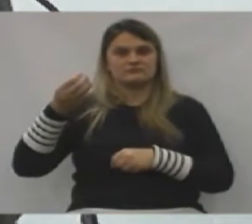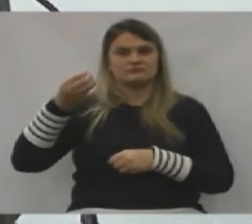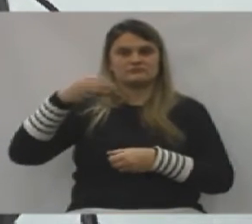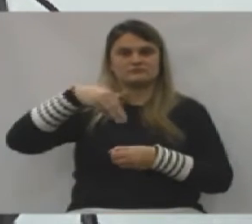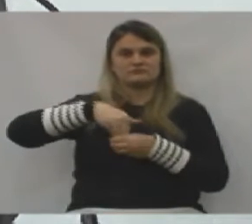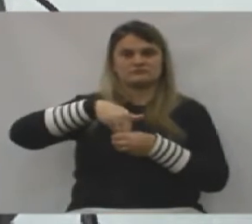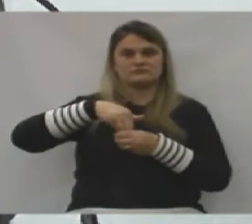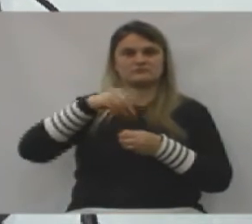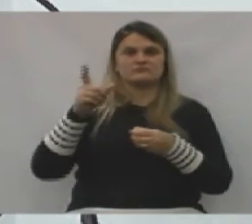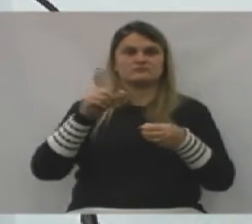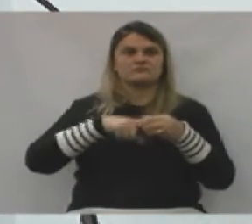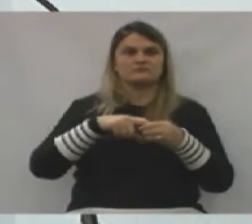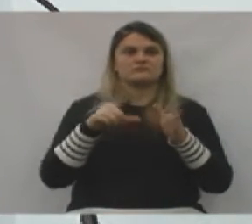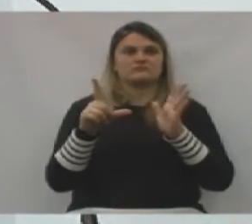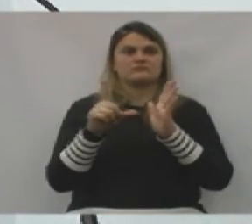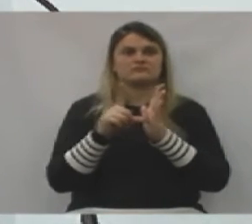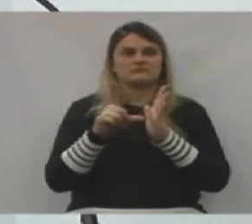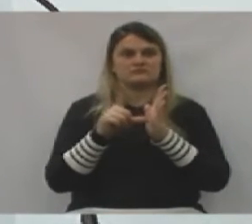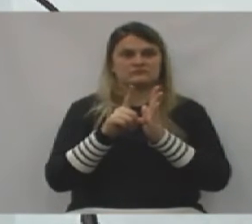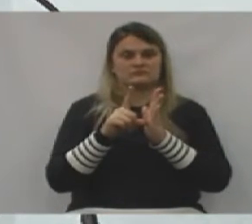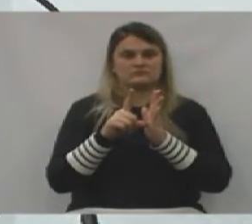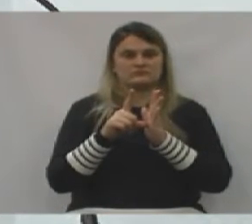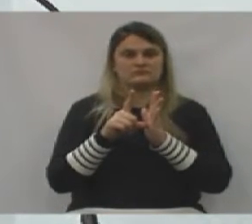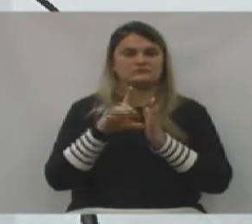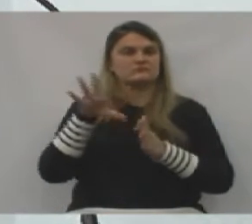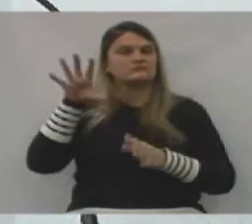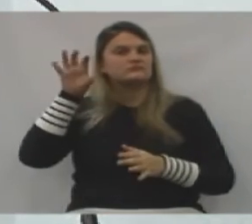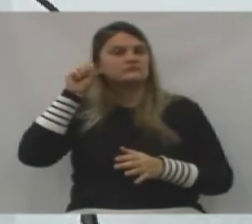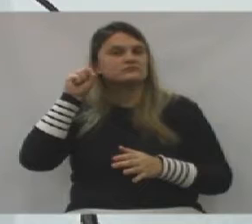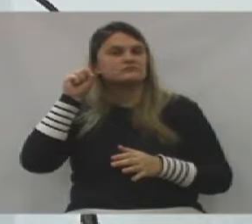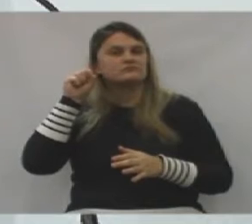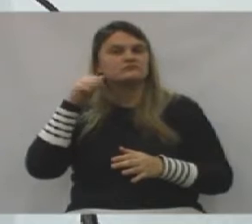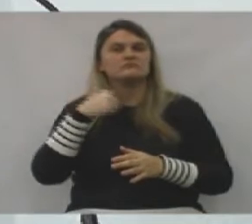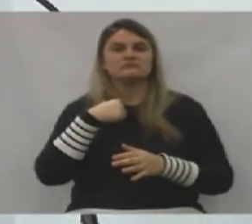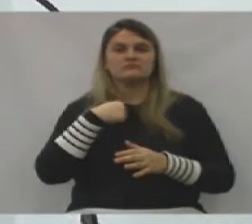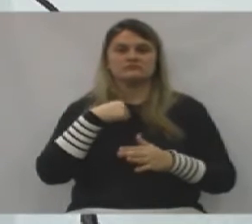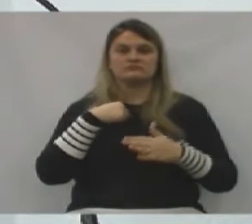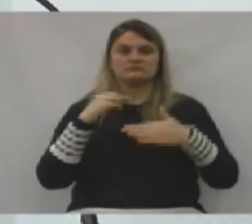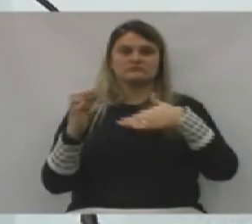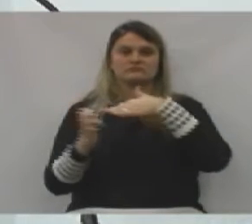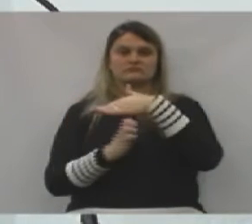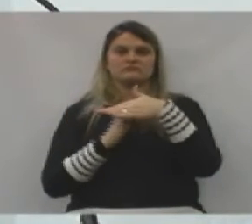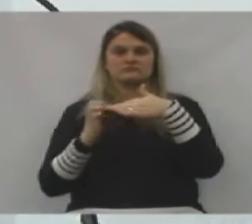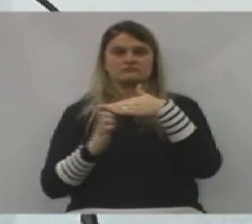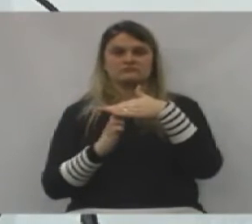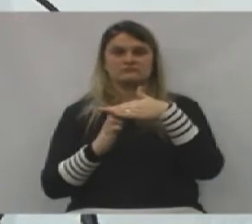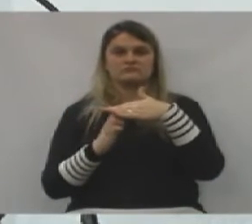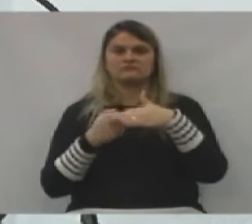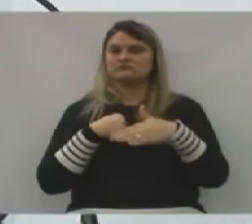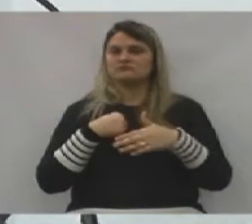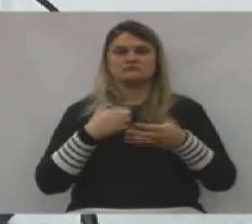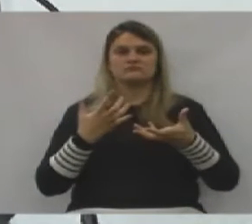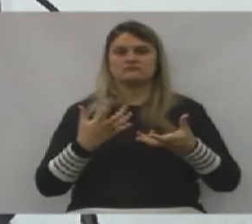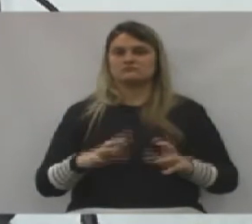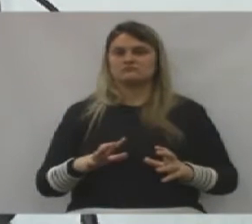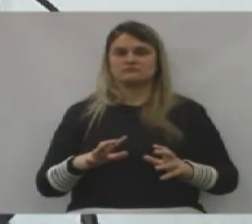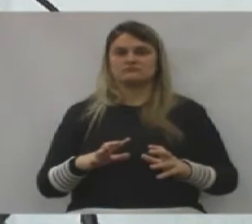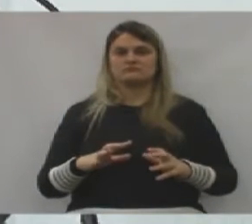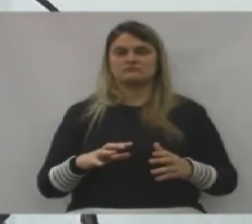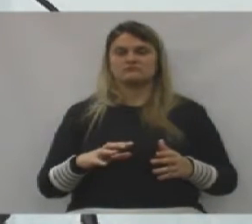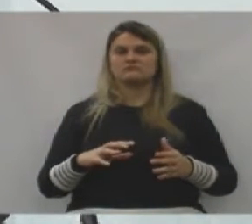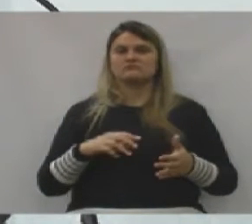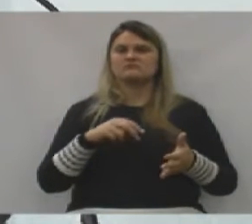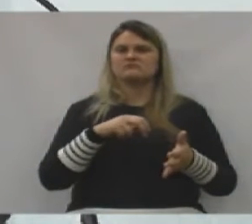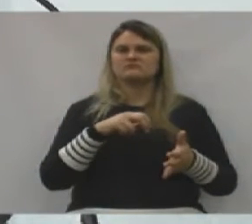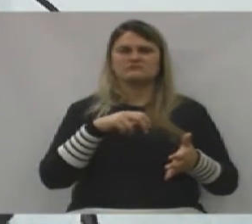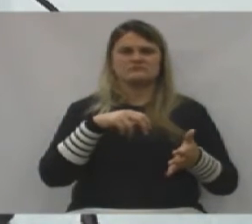comerciantes, os comerciantes foram ouvidos, eu sou empresário, eu não quero penitenciar empresário,